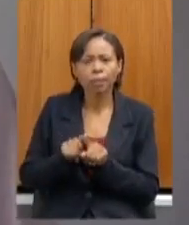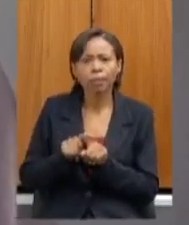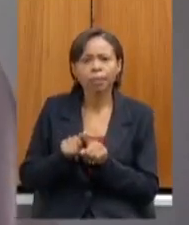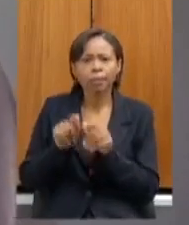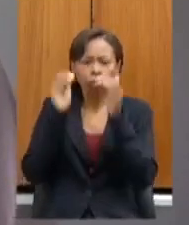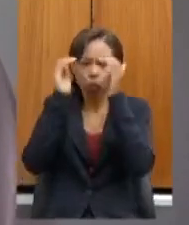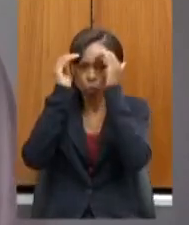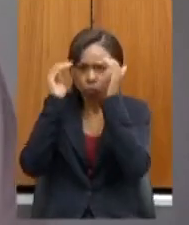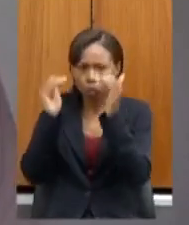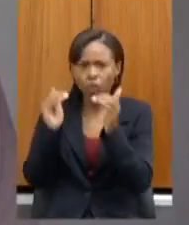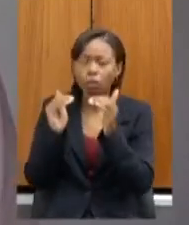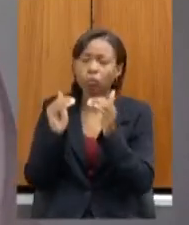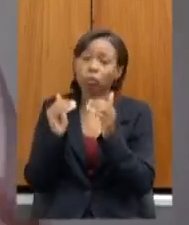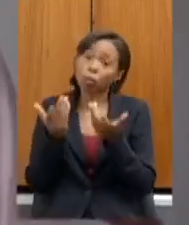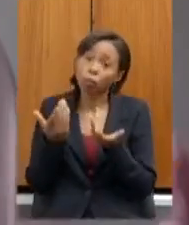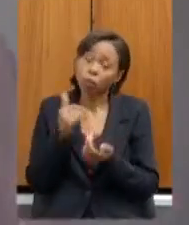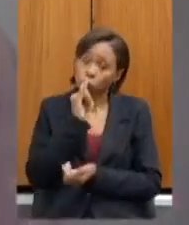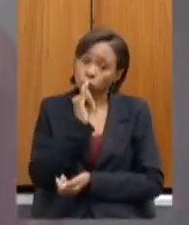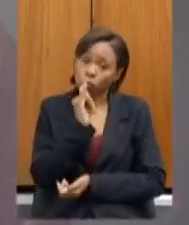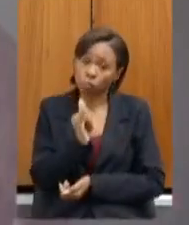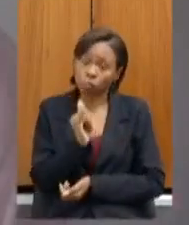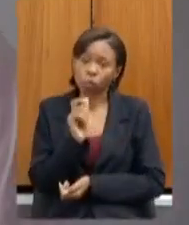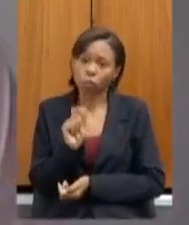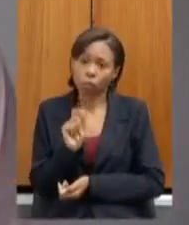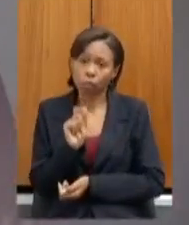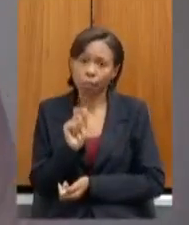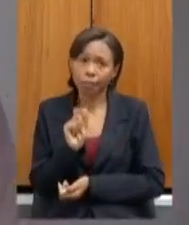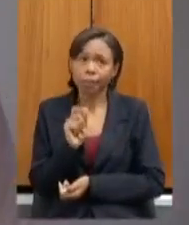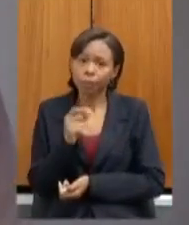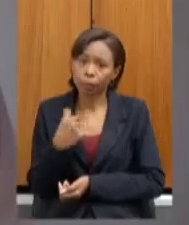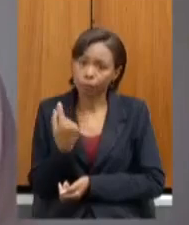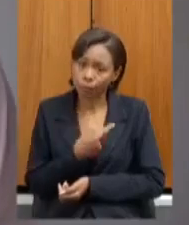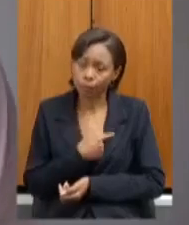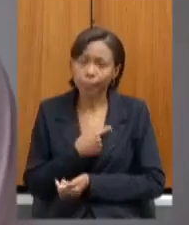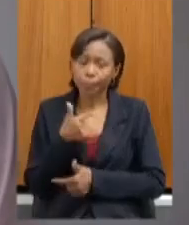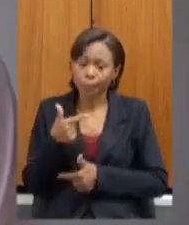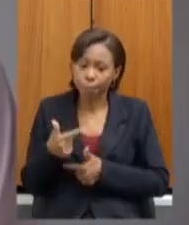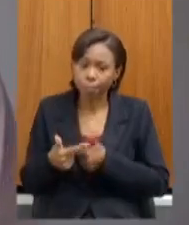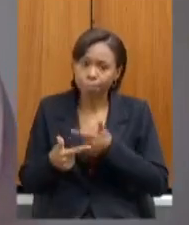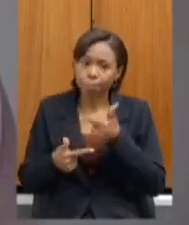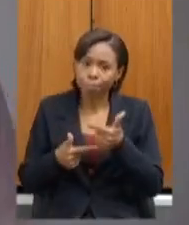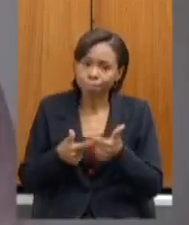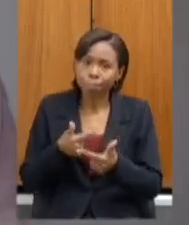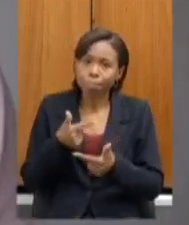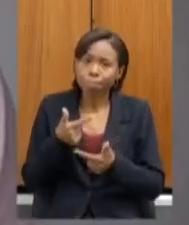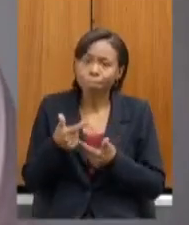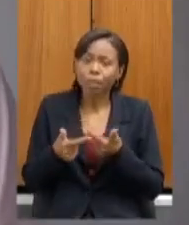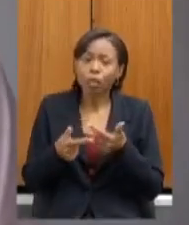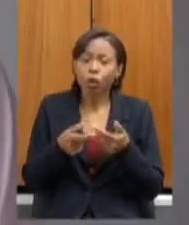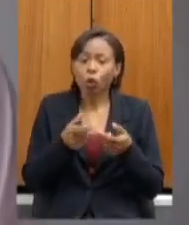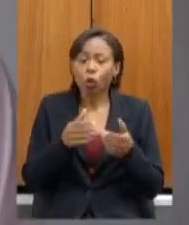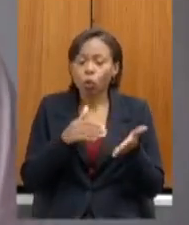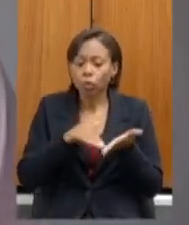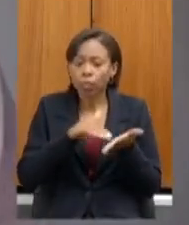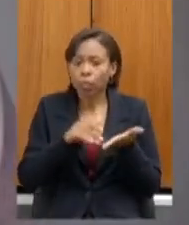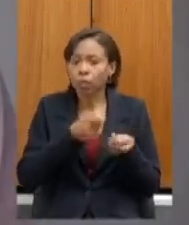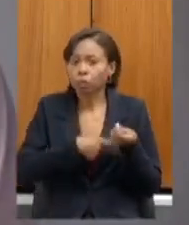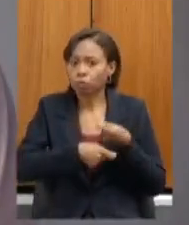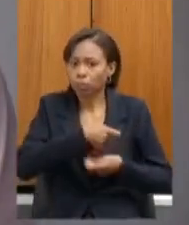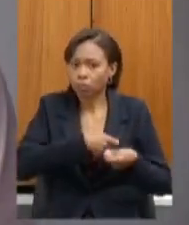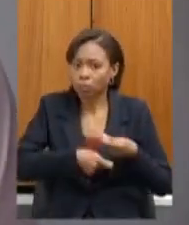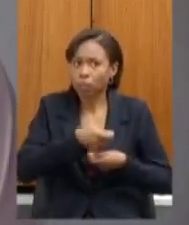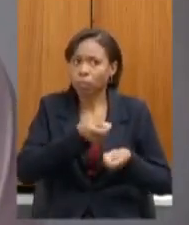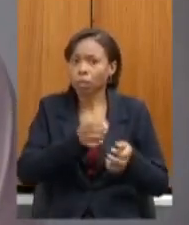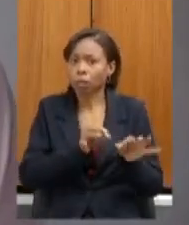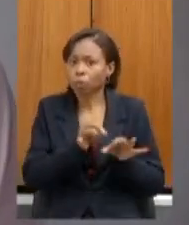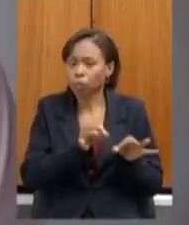cumprimento o que eu posso lhe dizer o que eu a gente vem trabalhando na minúcia também com a fazenda de planejamento os